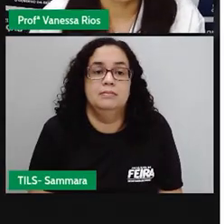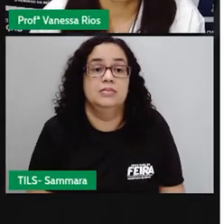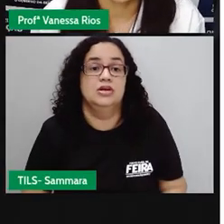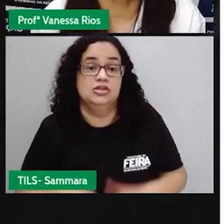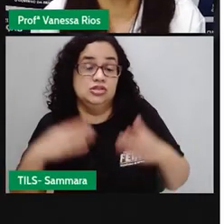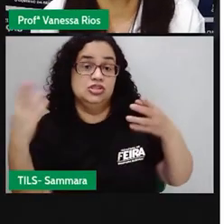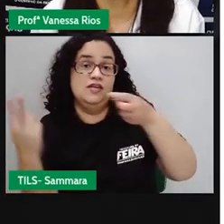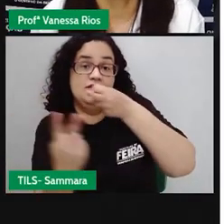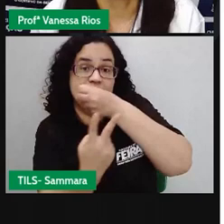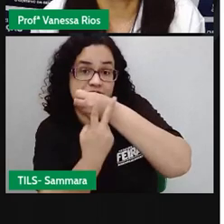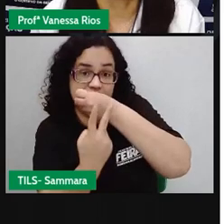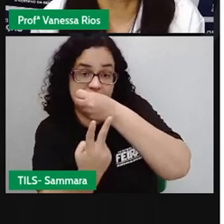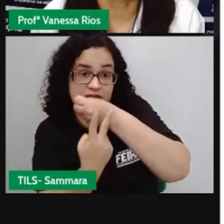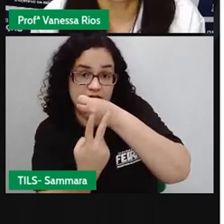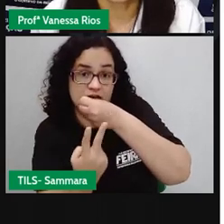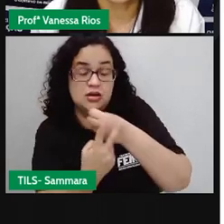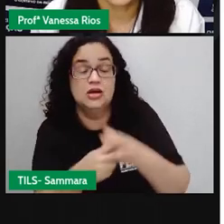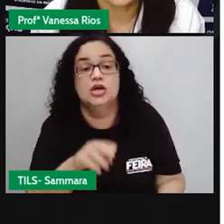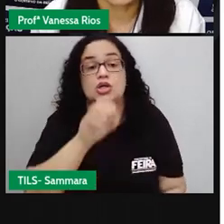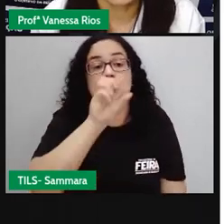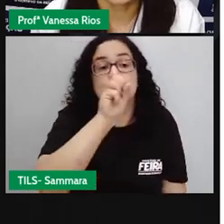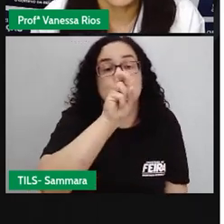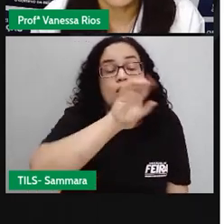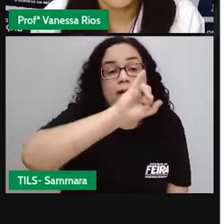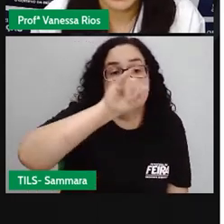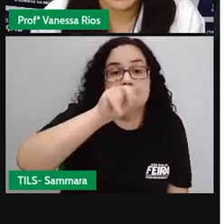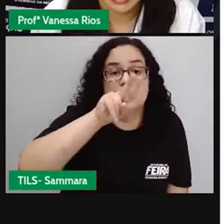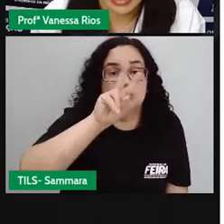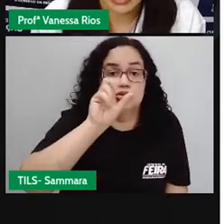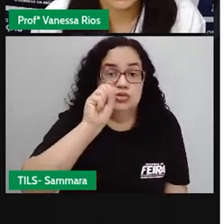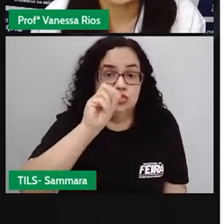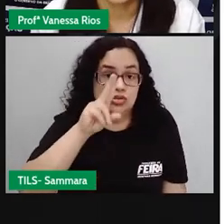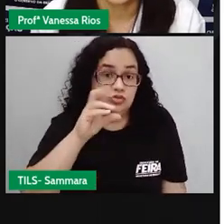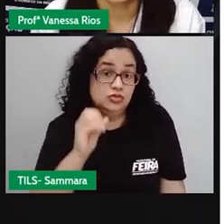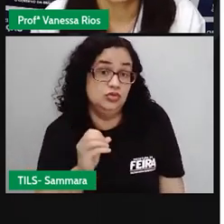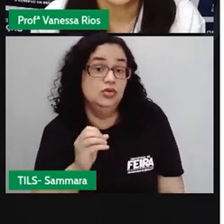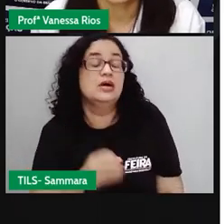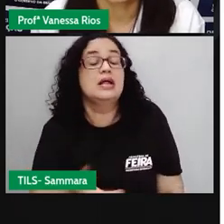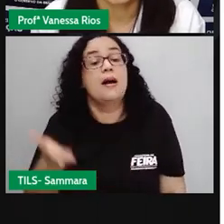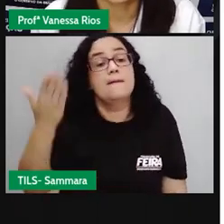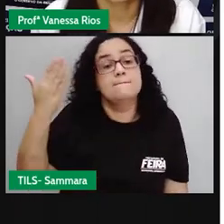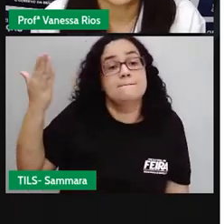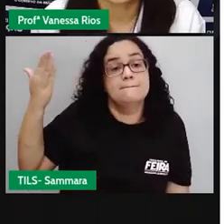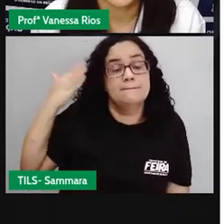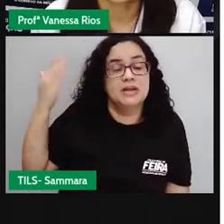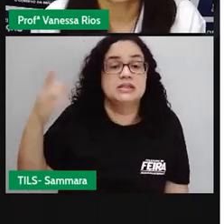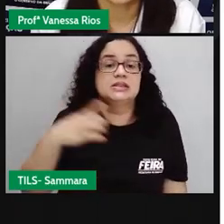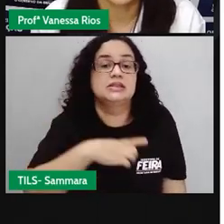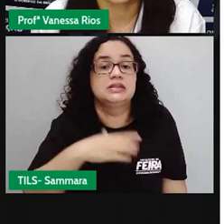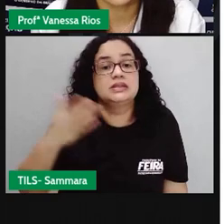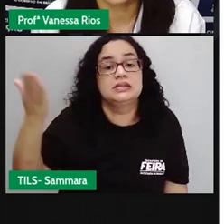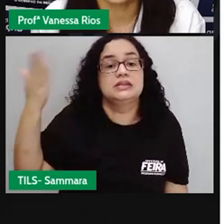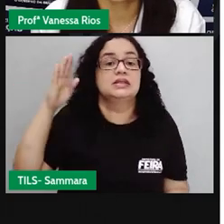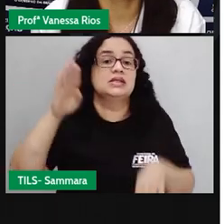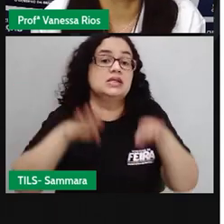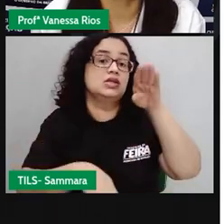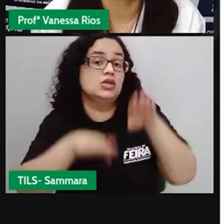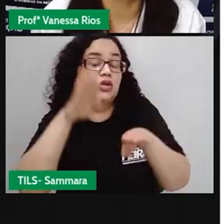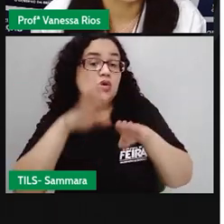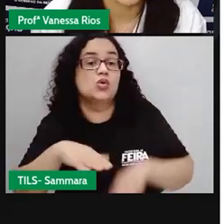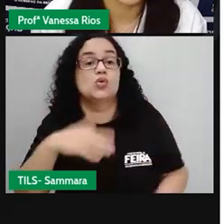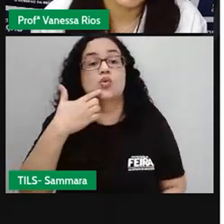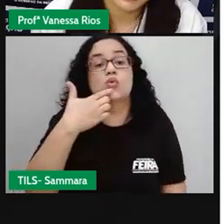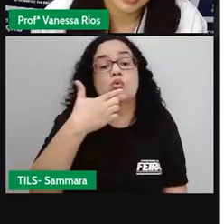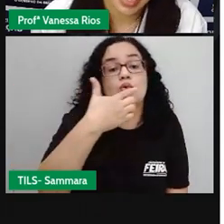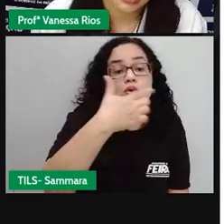Já o verbo aí no modo subjuntivo, no tempo pretérito, expressa um fato passado dependente de